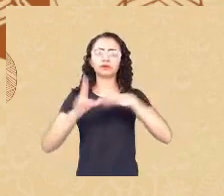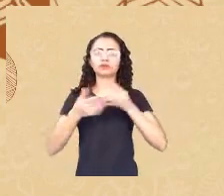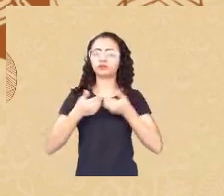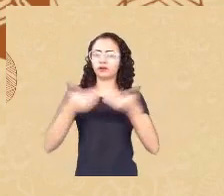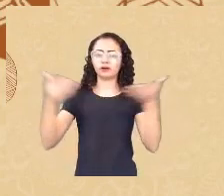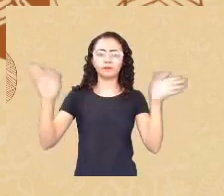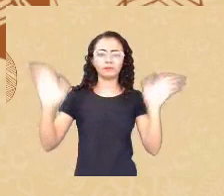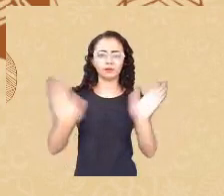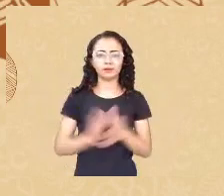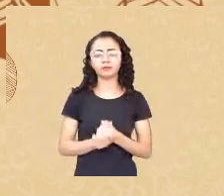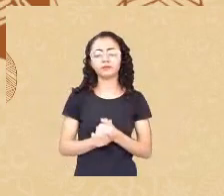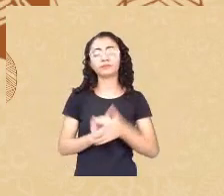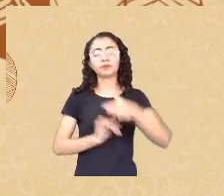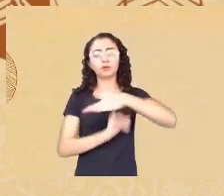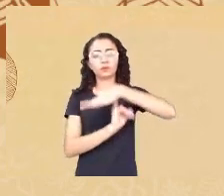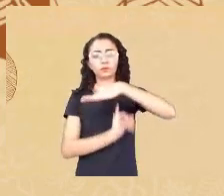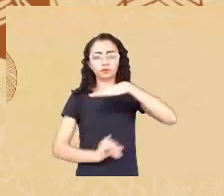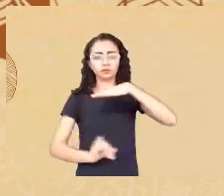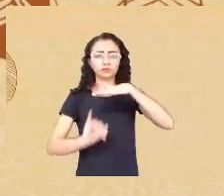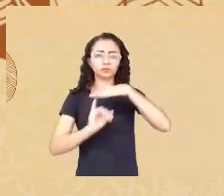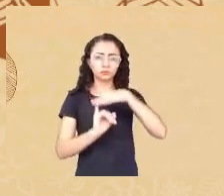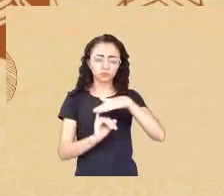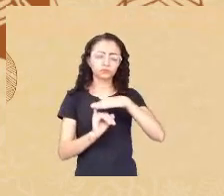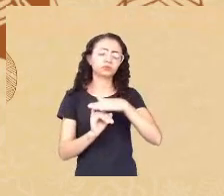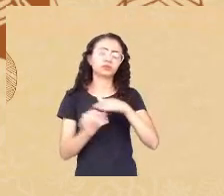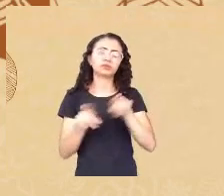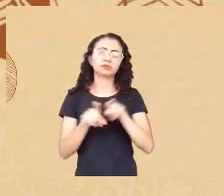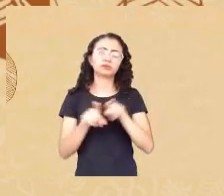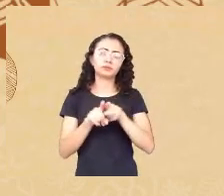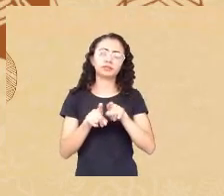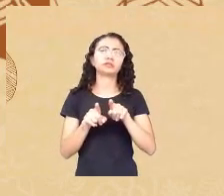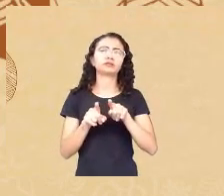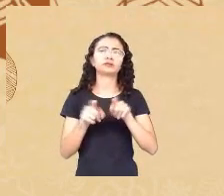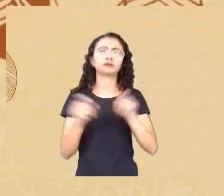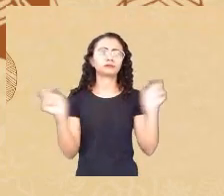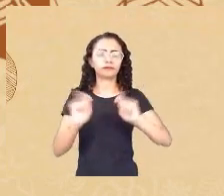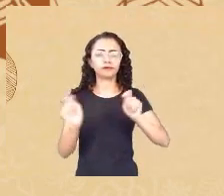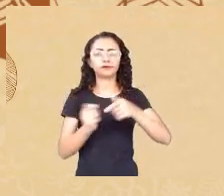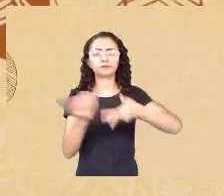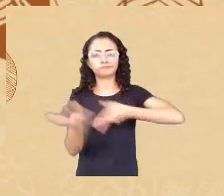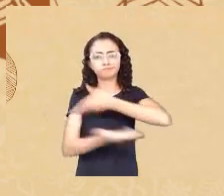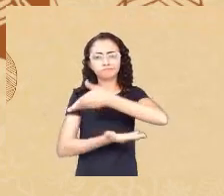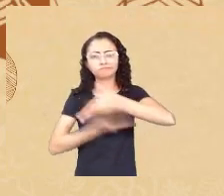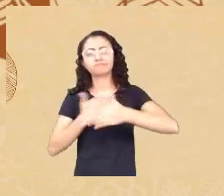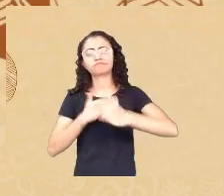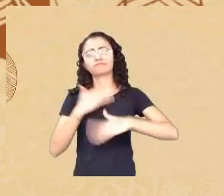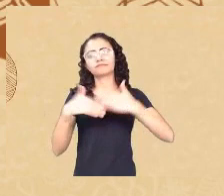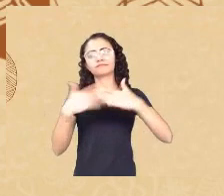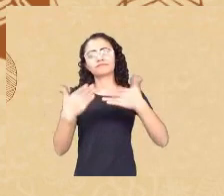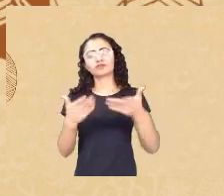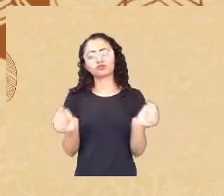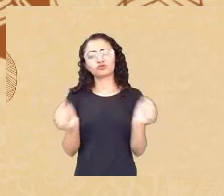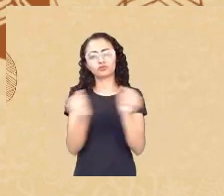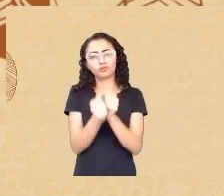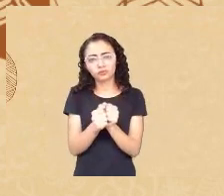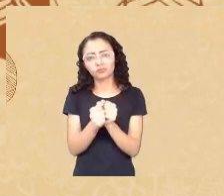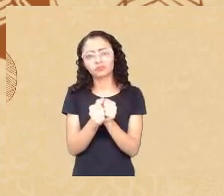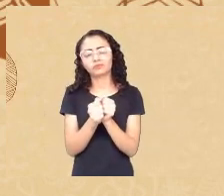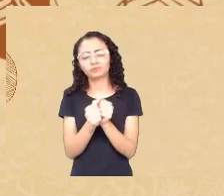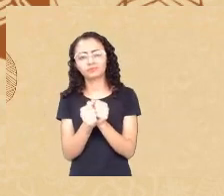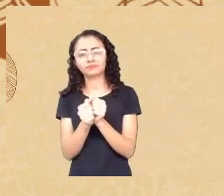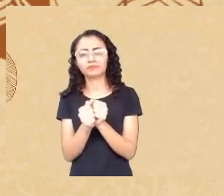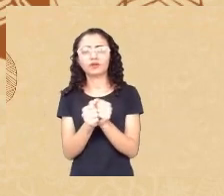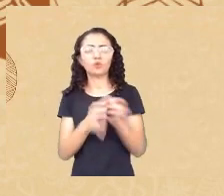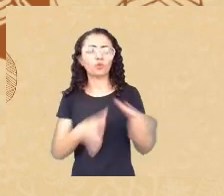fomentado e tem sido muito favorável a trocas e a construções muito incríveis junto ao nosso corpo estudantil que tem